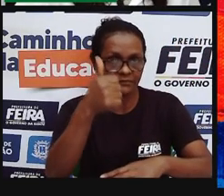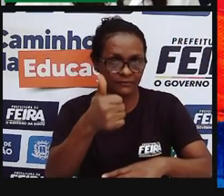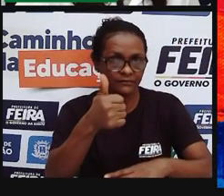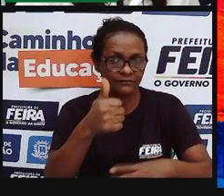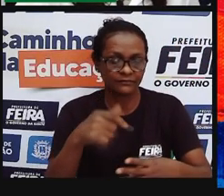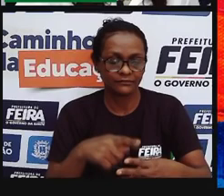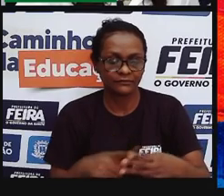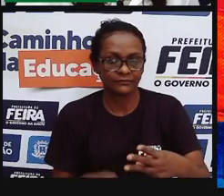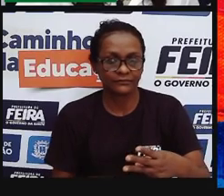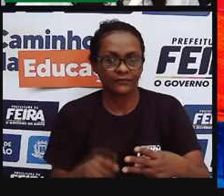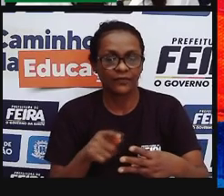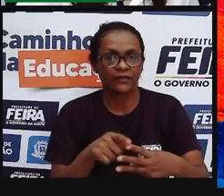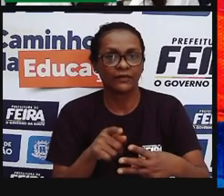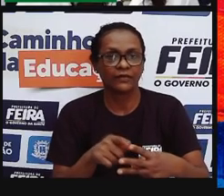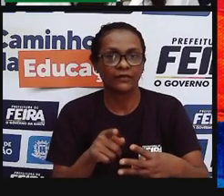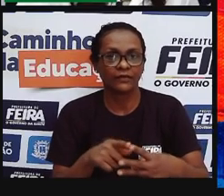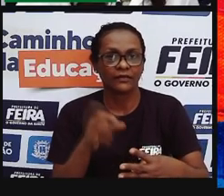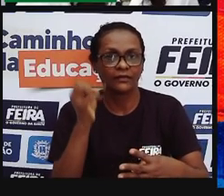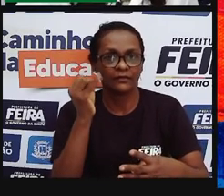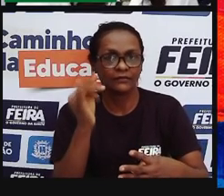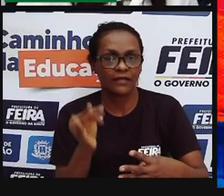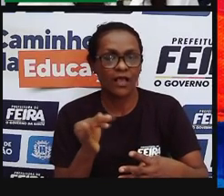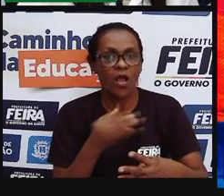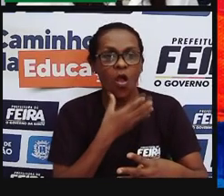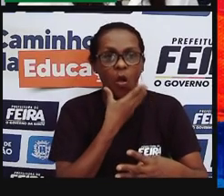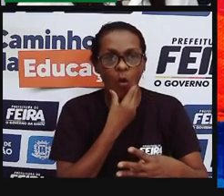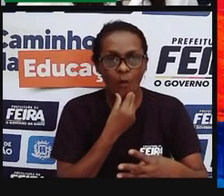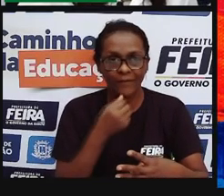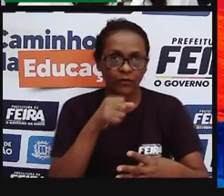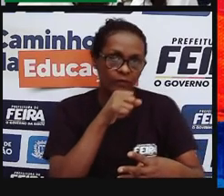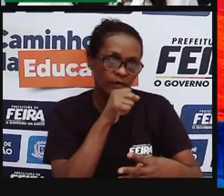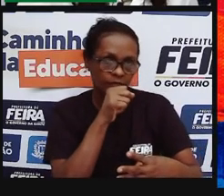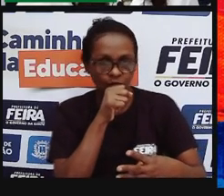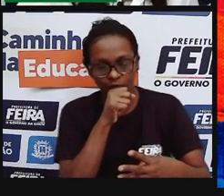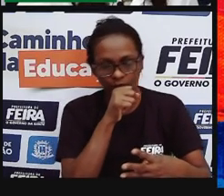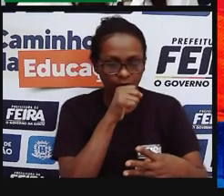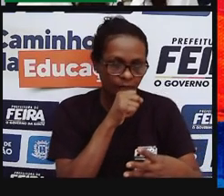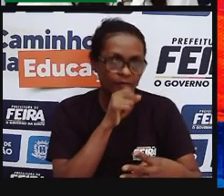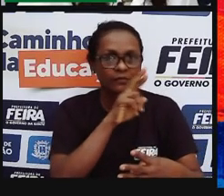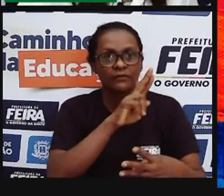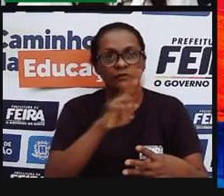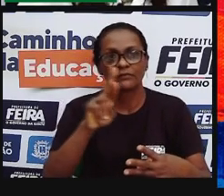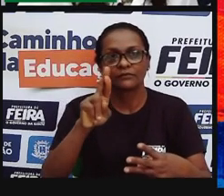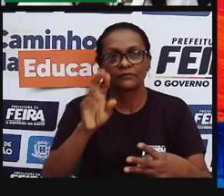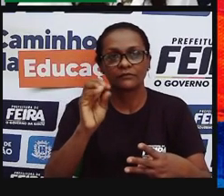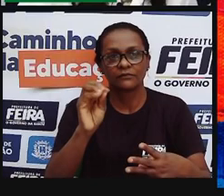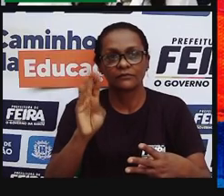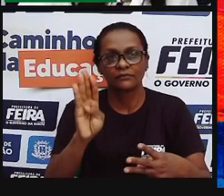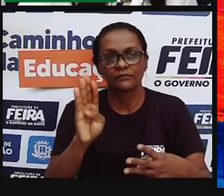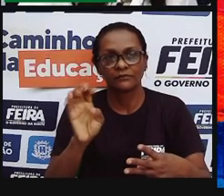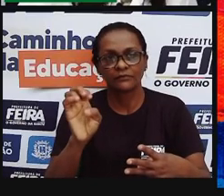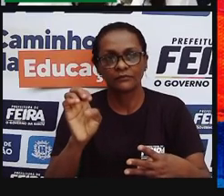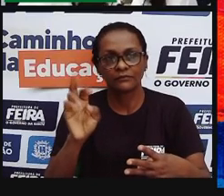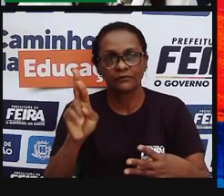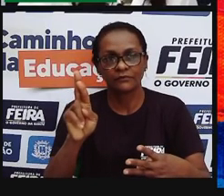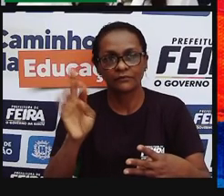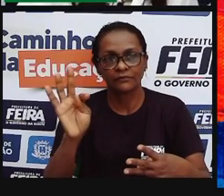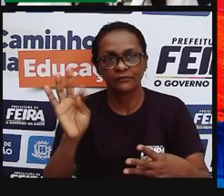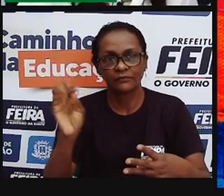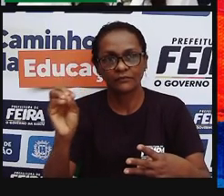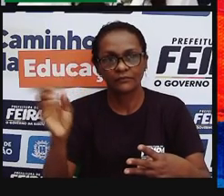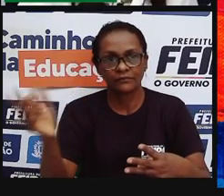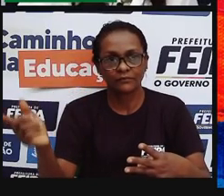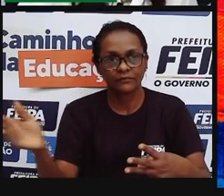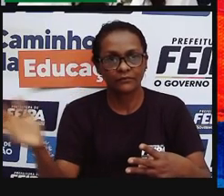A música Amazônia, que a música de Roberto Carlos, ela diz o seguinte, O solo manchado, feridas na selva,